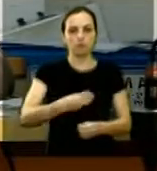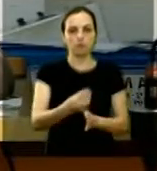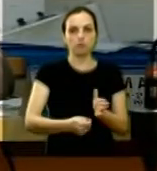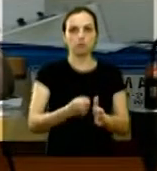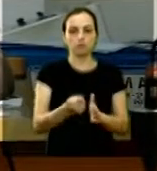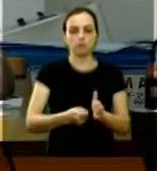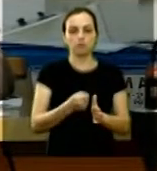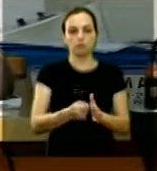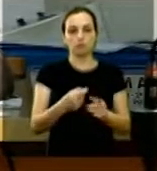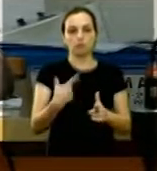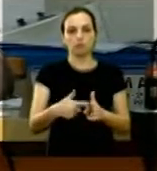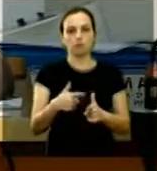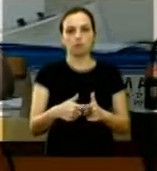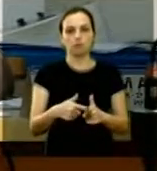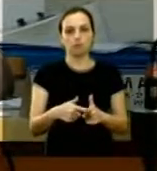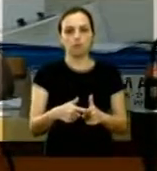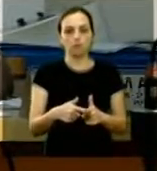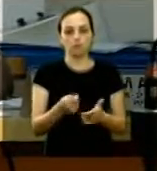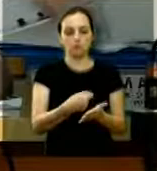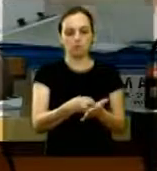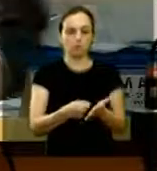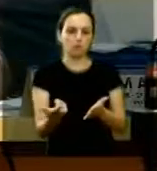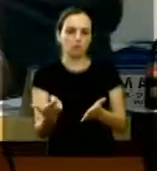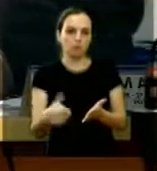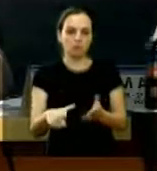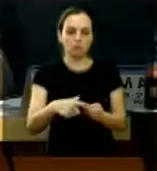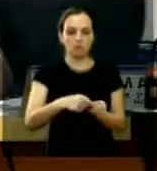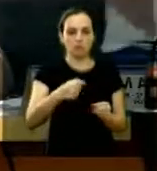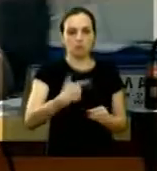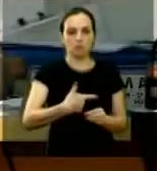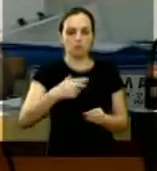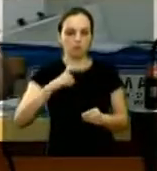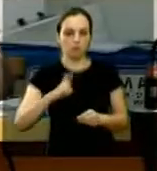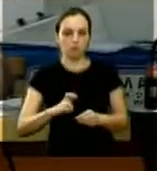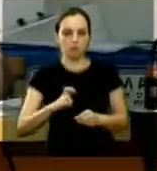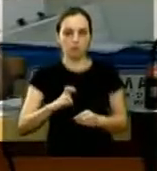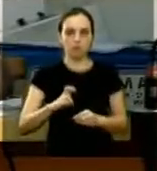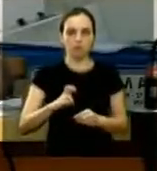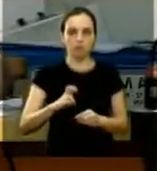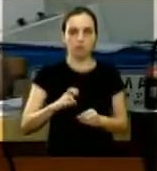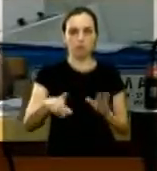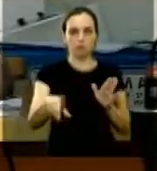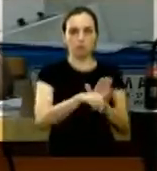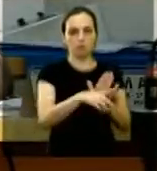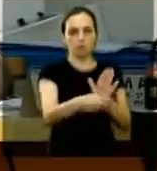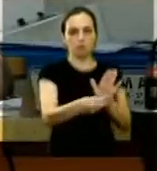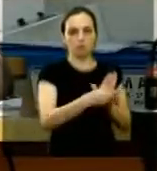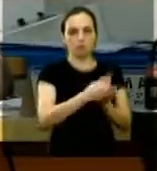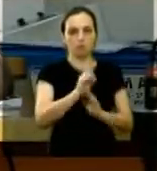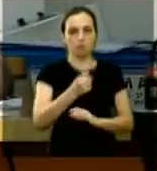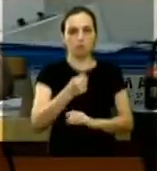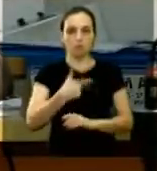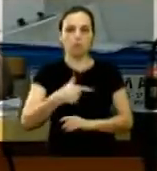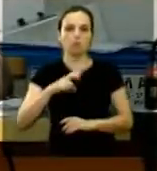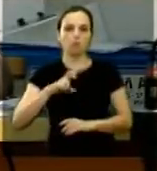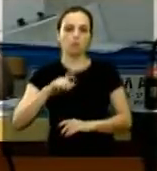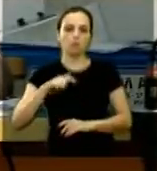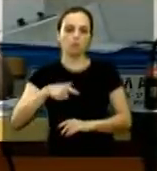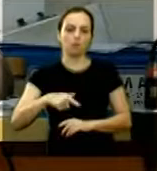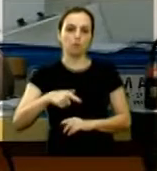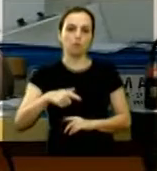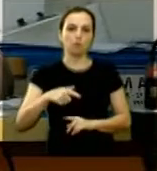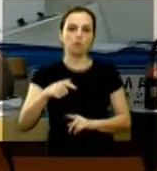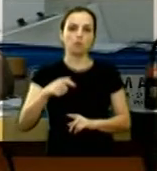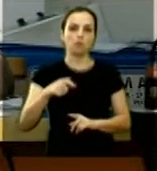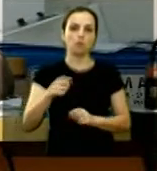Assunto Da nova redação ao artigo 25 da lei cumprimentar 827 de 10 de junho de